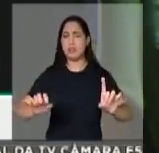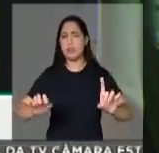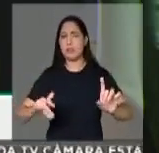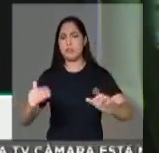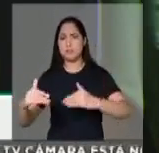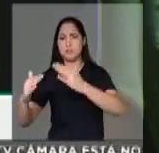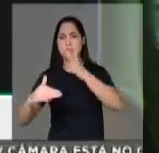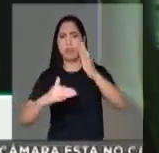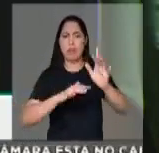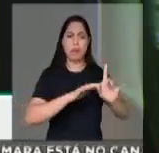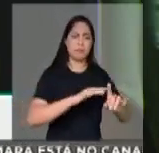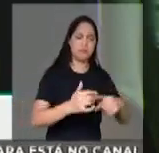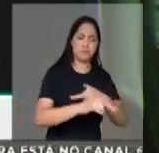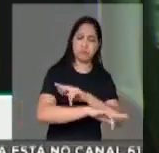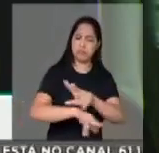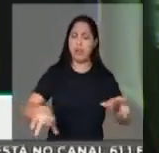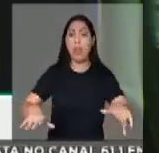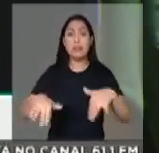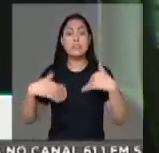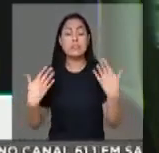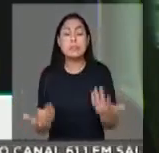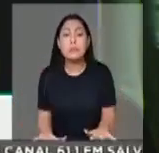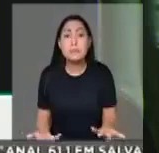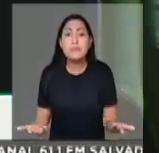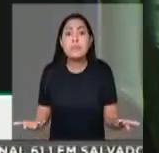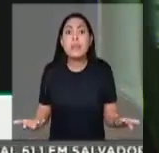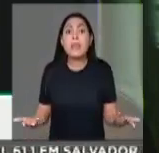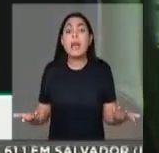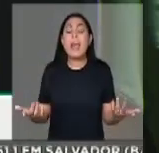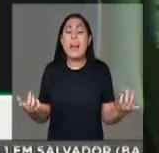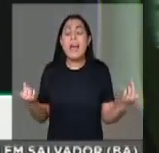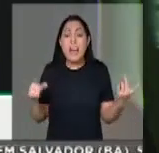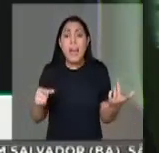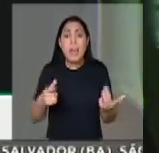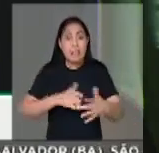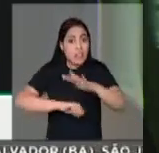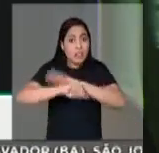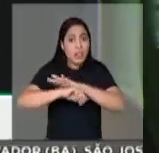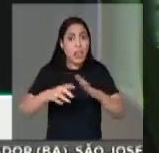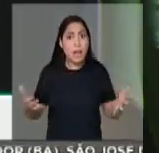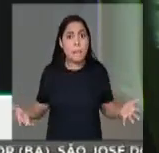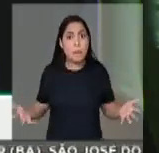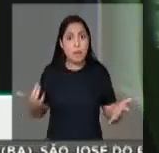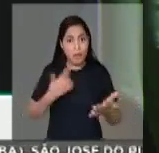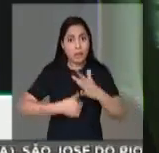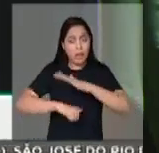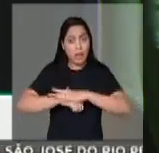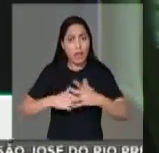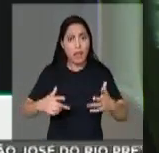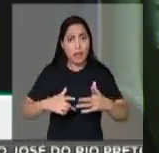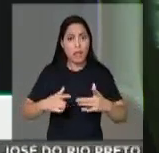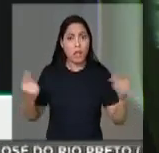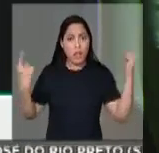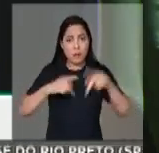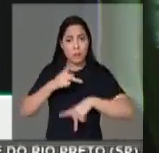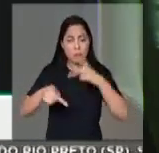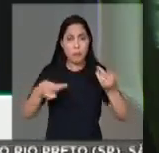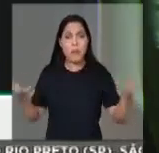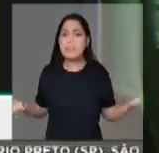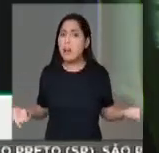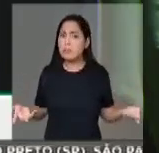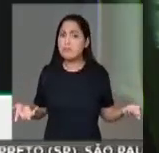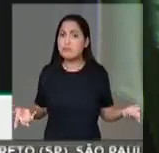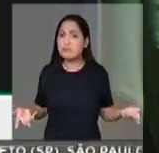ambiental, deputado Agenjeira? É crime, é crime contra a humanidade e está sendo condenado pelo planeta, senhoras e senhores deputados.